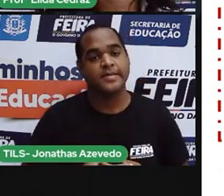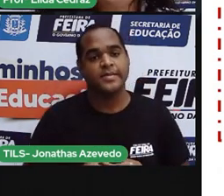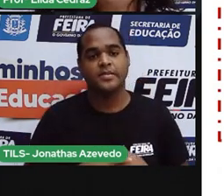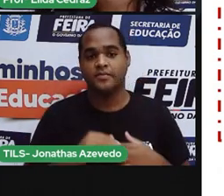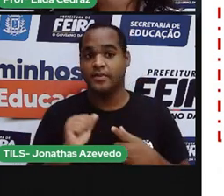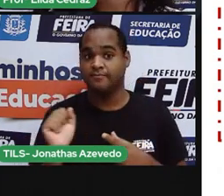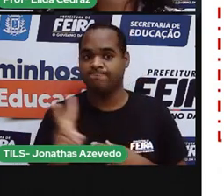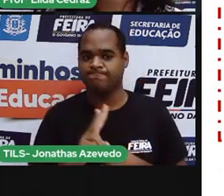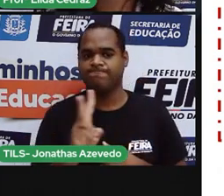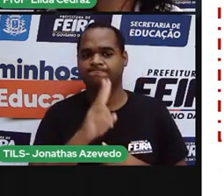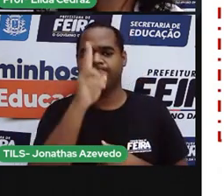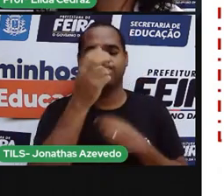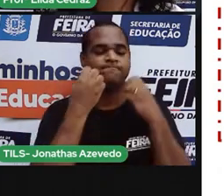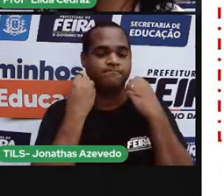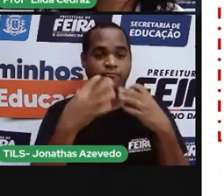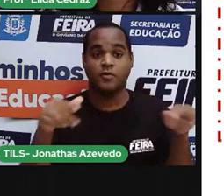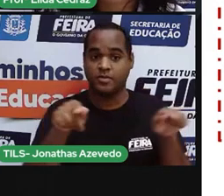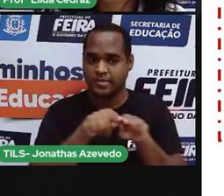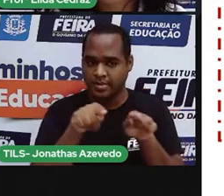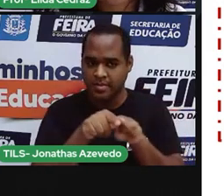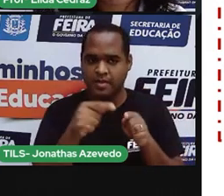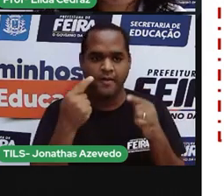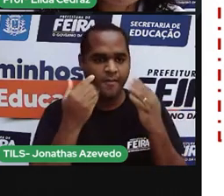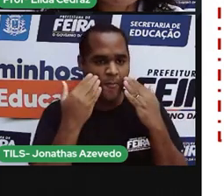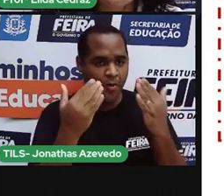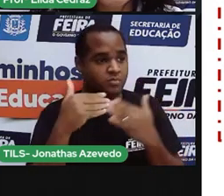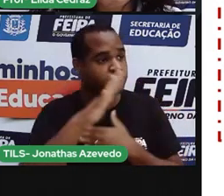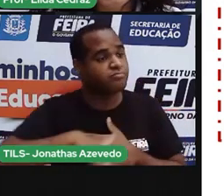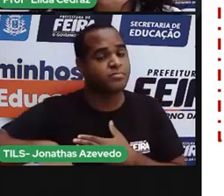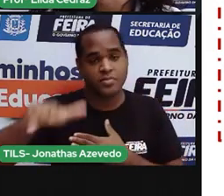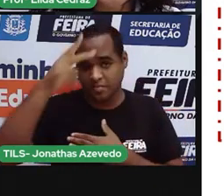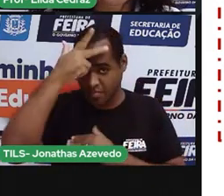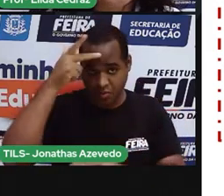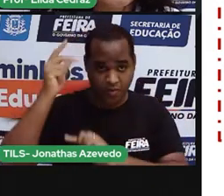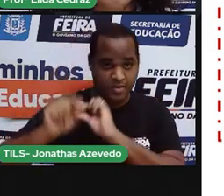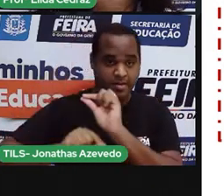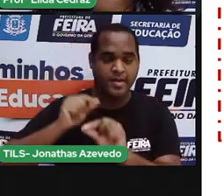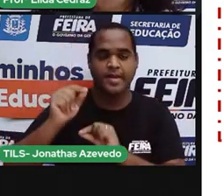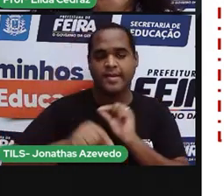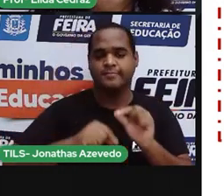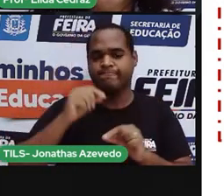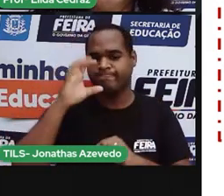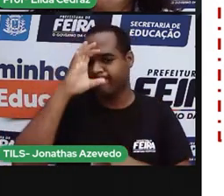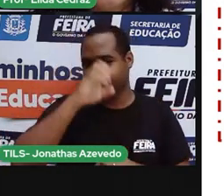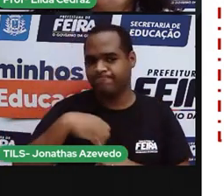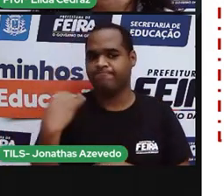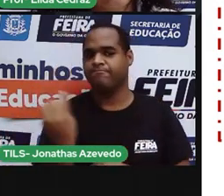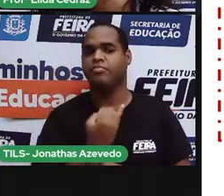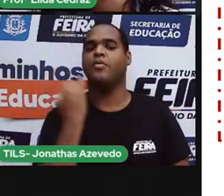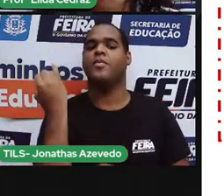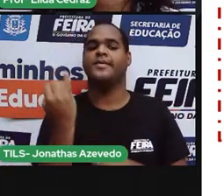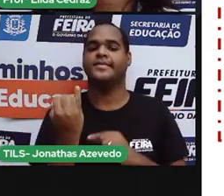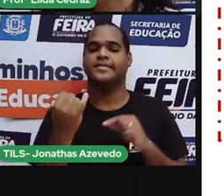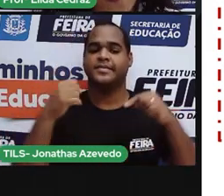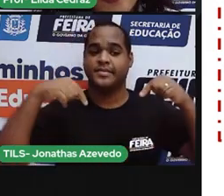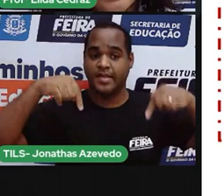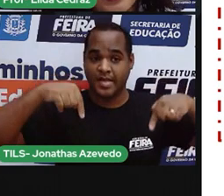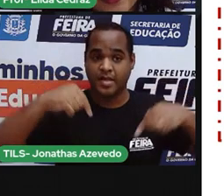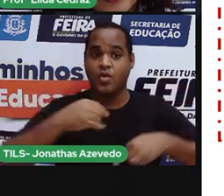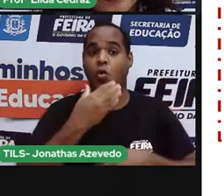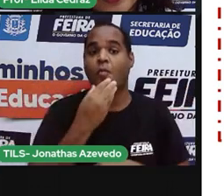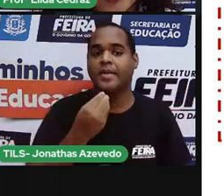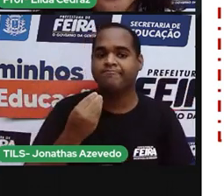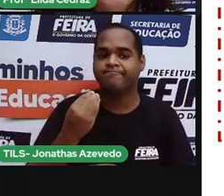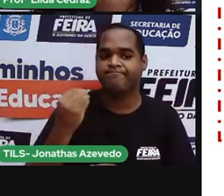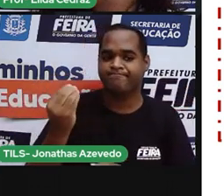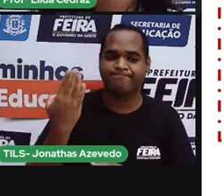valoriza e que mostra para todas as pessoas a importância dos homens